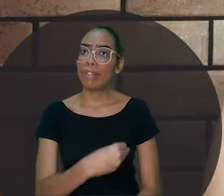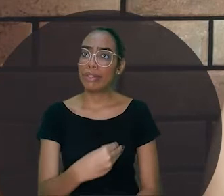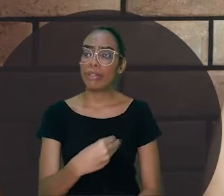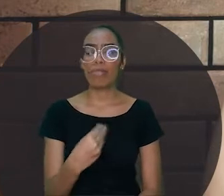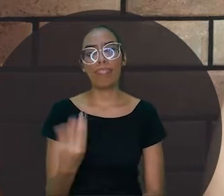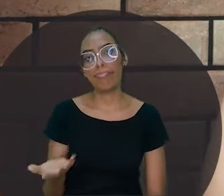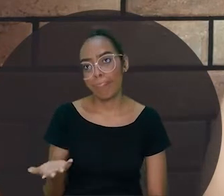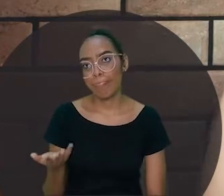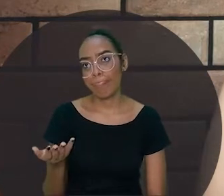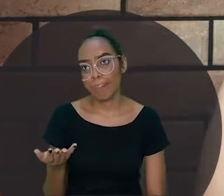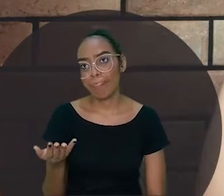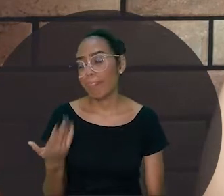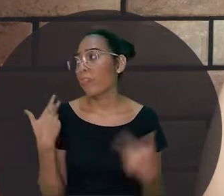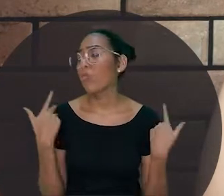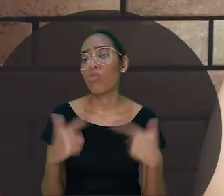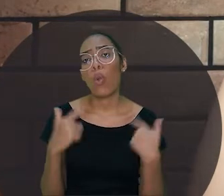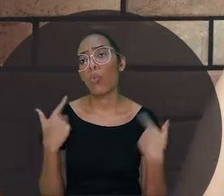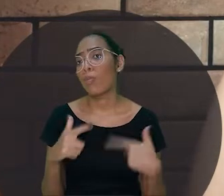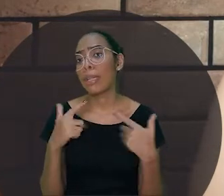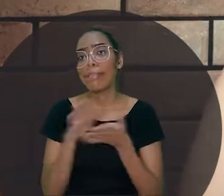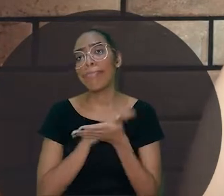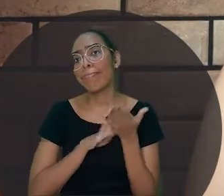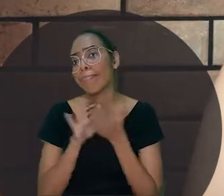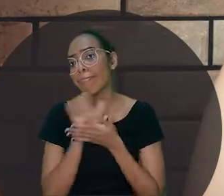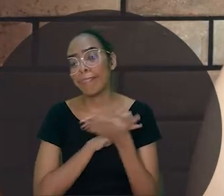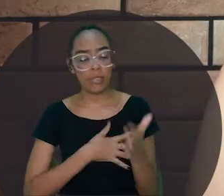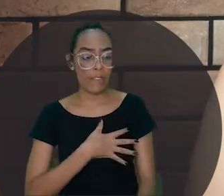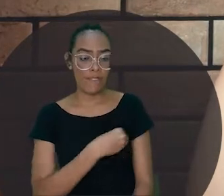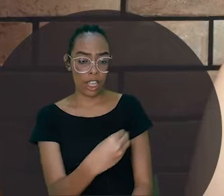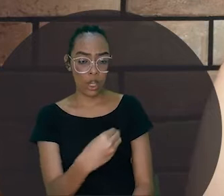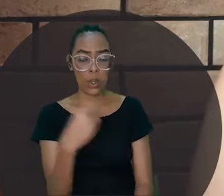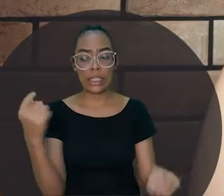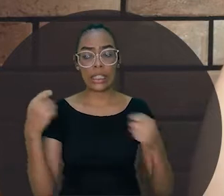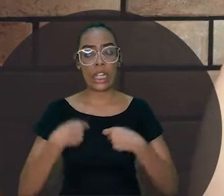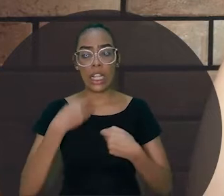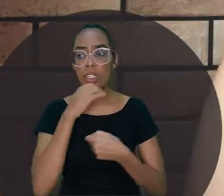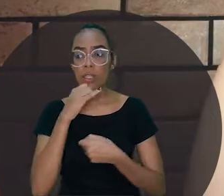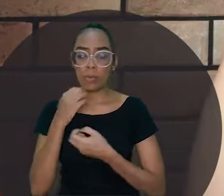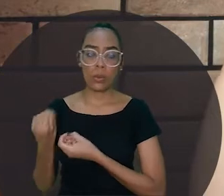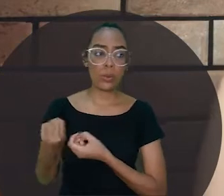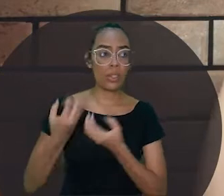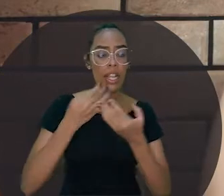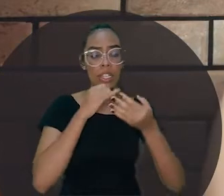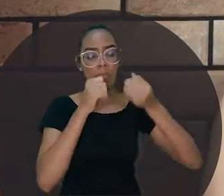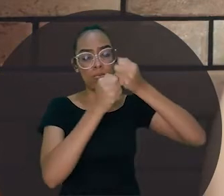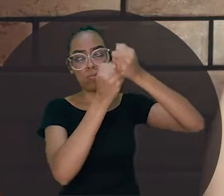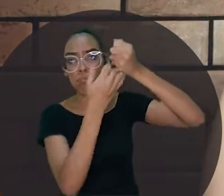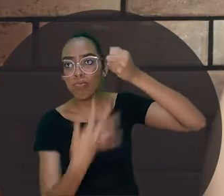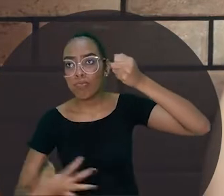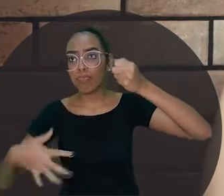filhos. Ele não tinha nenhum herdeiro que pudesse ser o seu sucessor.